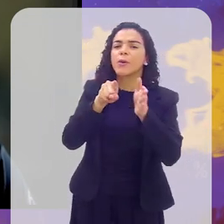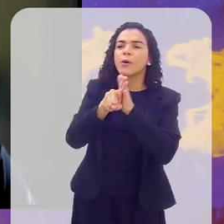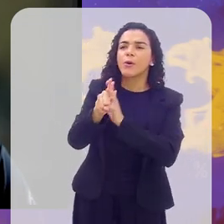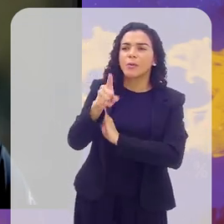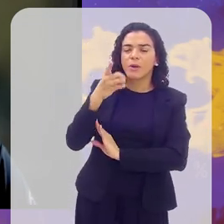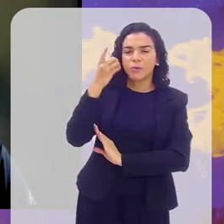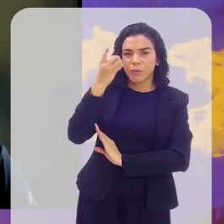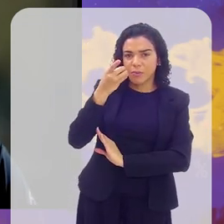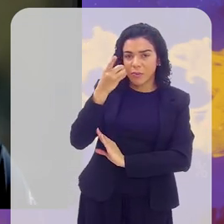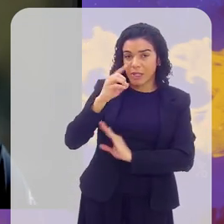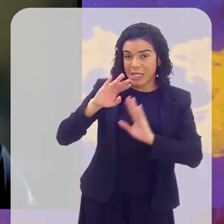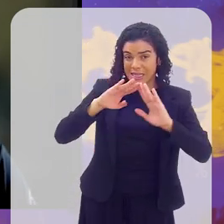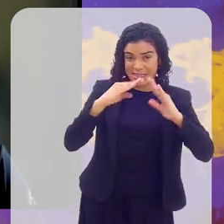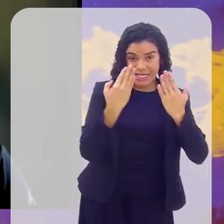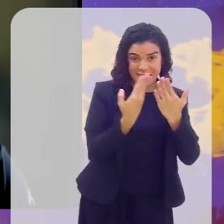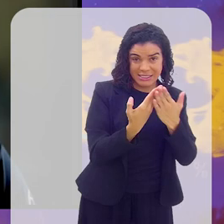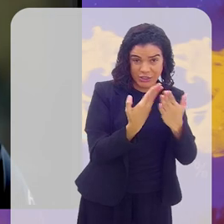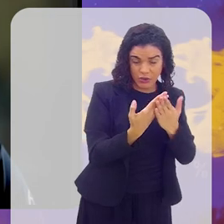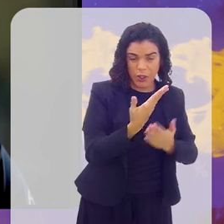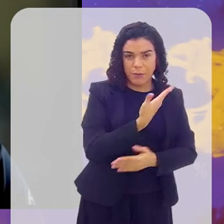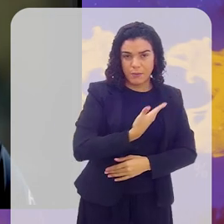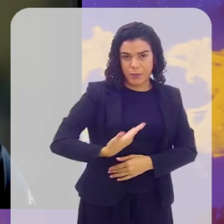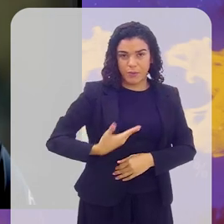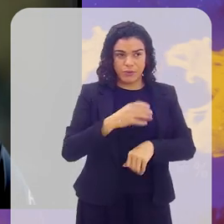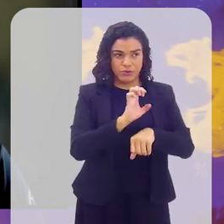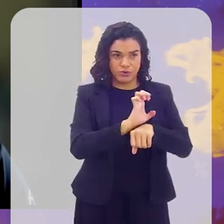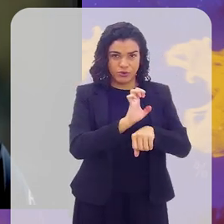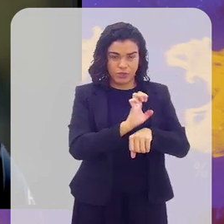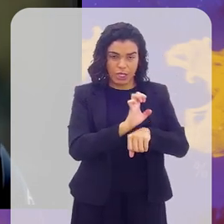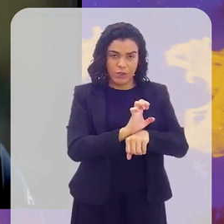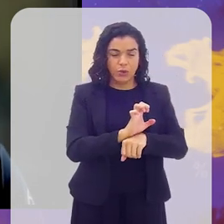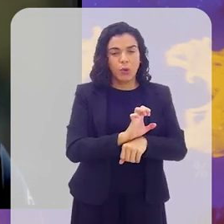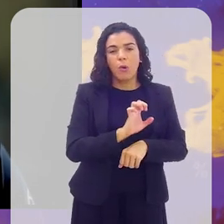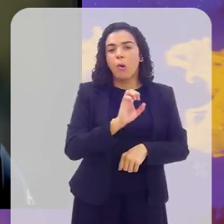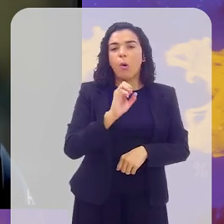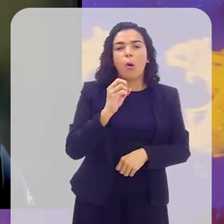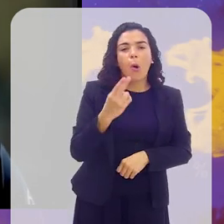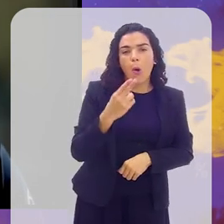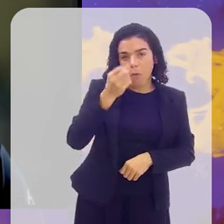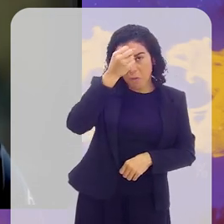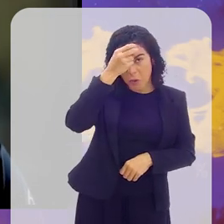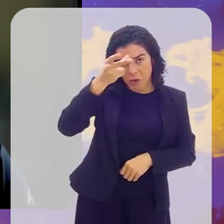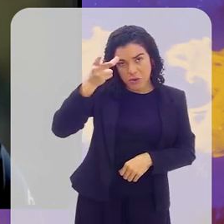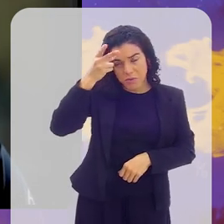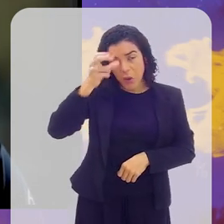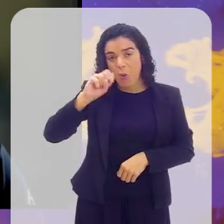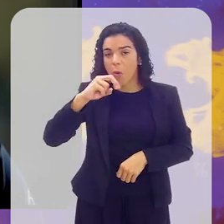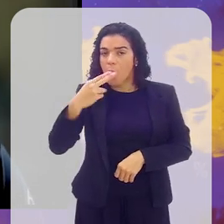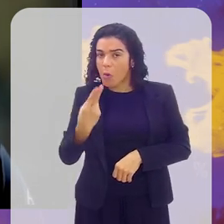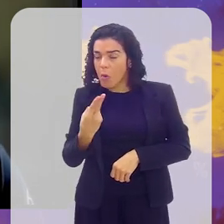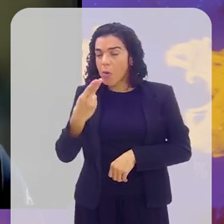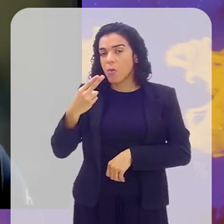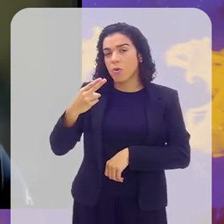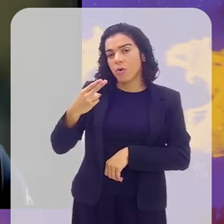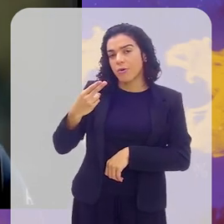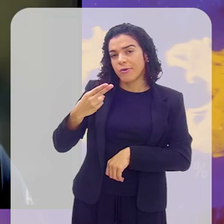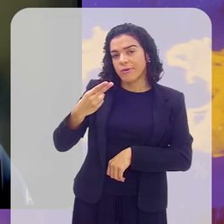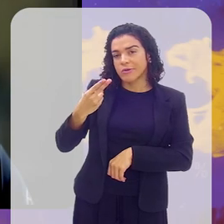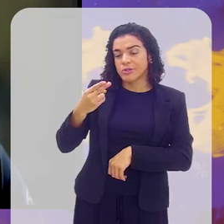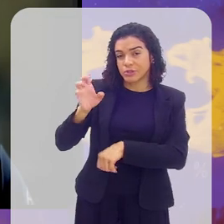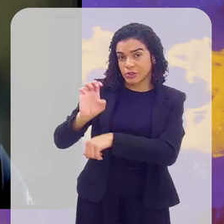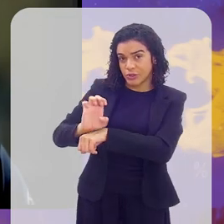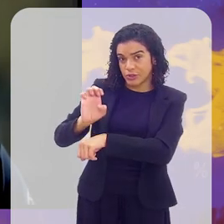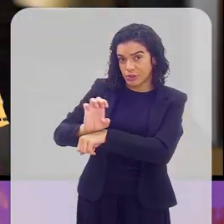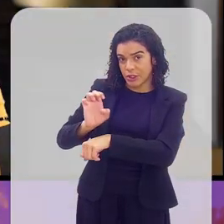estadual. aí eu pergunto para o senhor, nas escolas públicas do Estado do Rio, sejam elas municipais